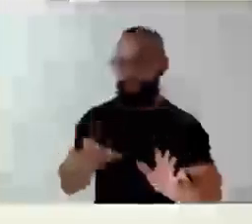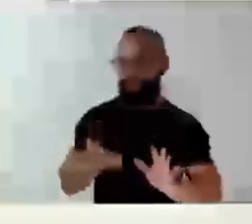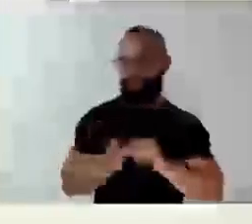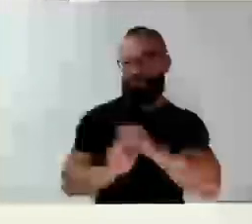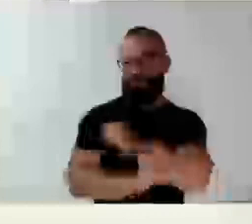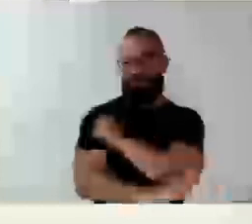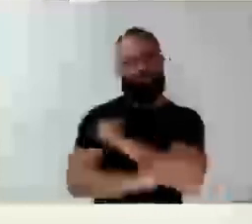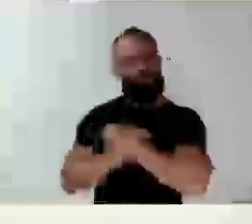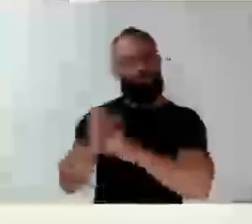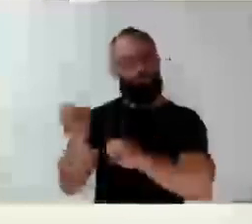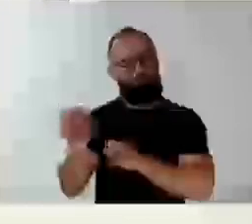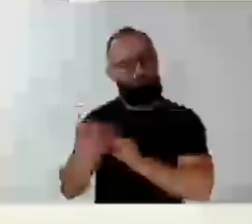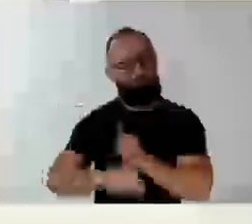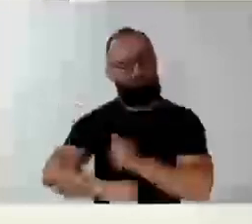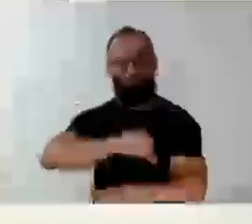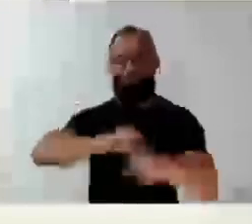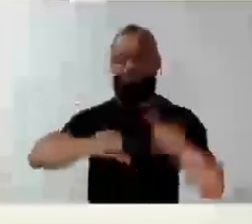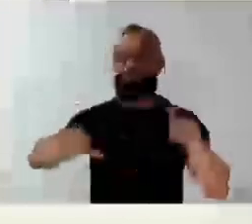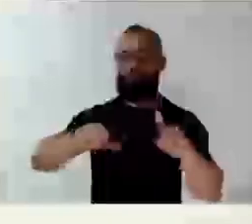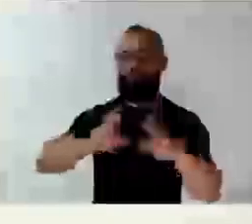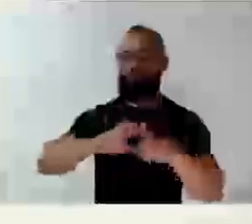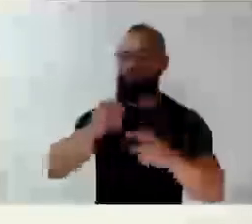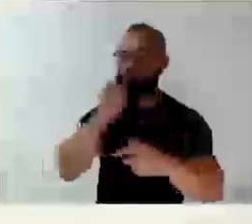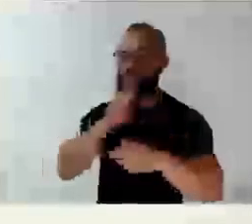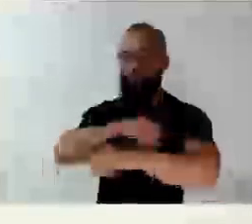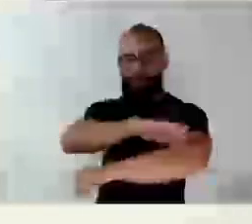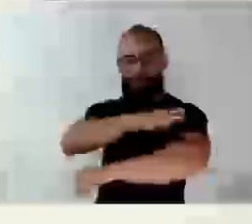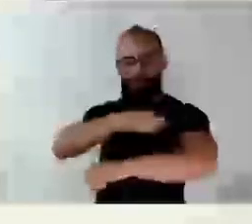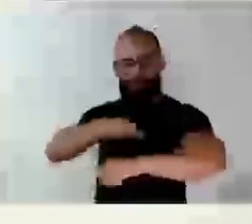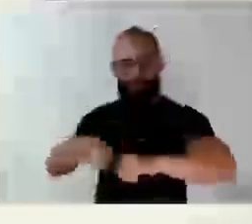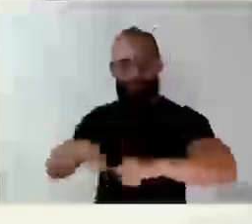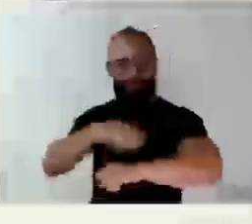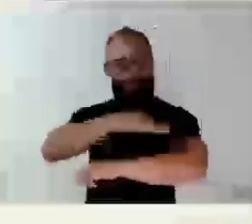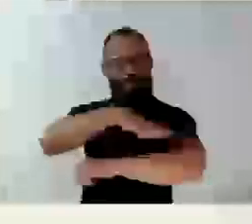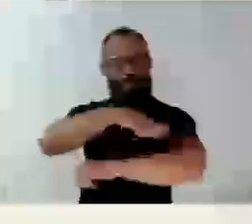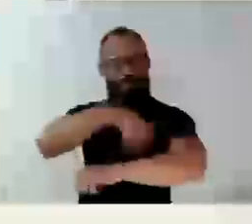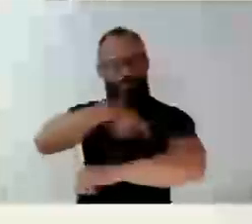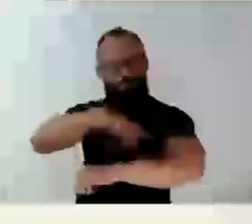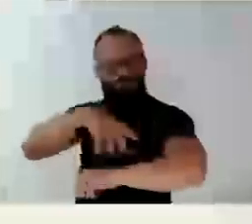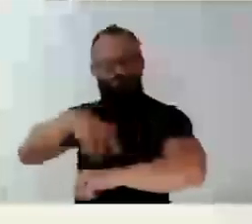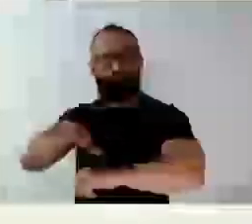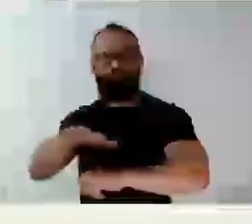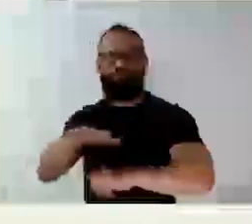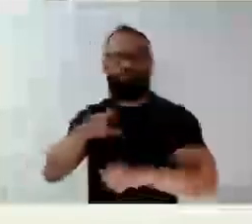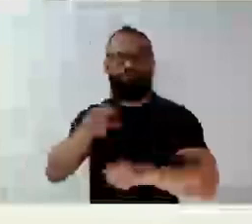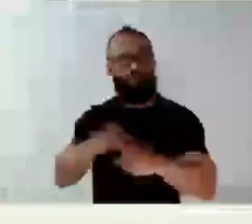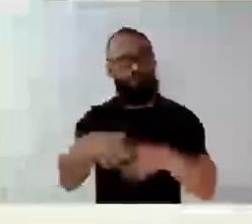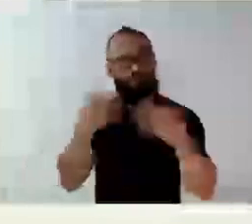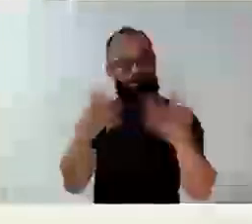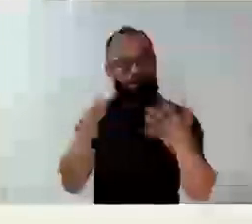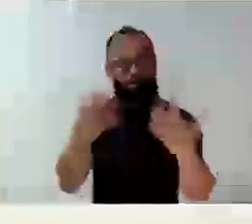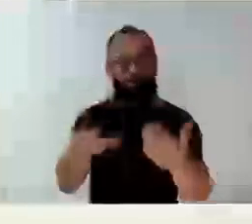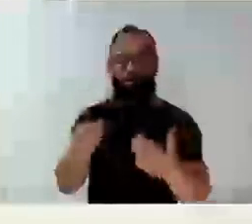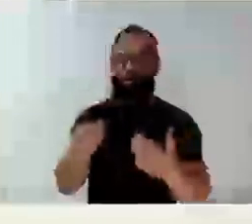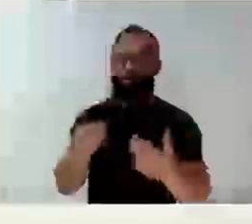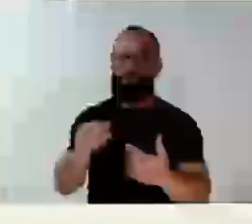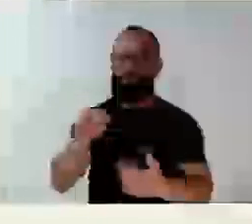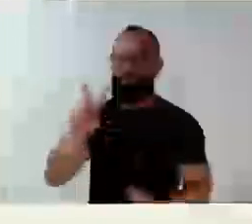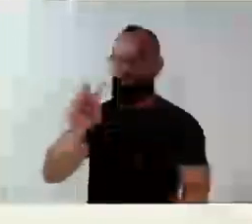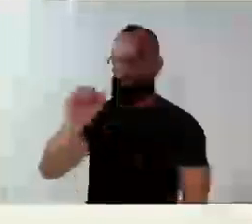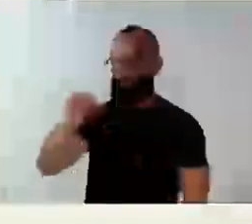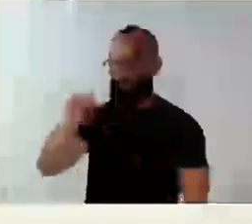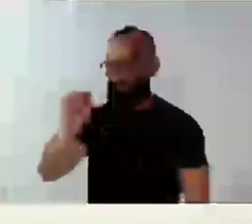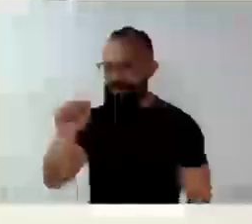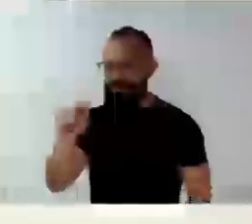Lombofaixas pintadas, vias bem sinalizadas. Parabéns, Vanessa. E parabéns, presidente, por estar trazendo a informação aos nossos